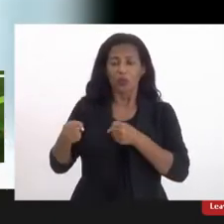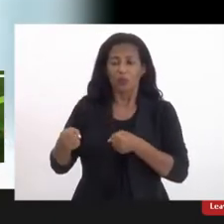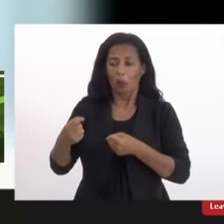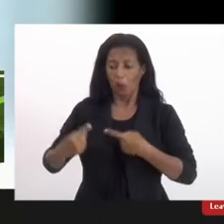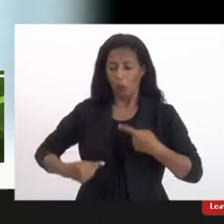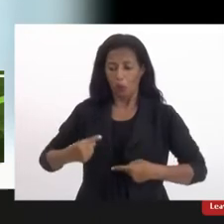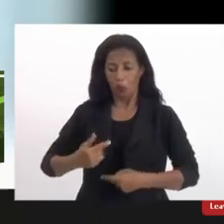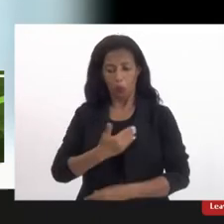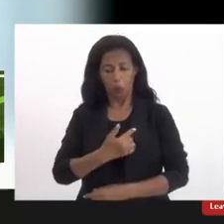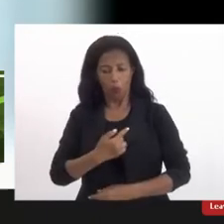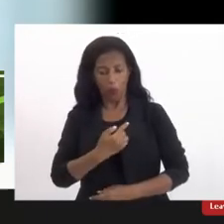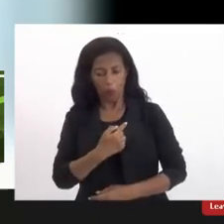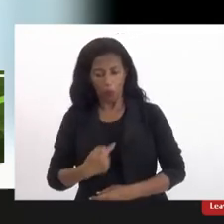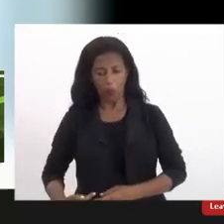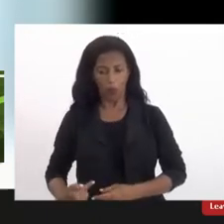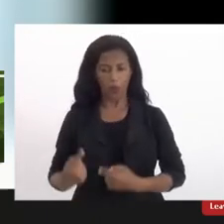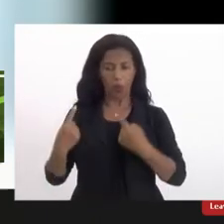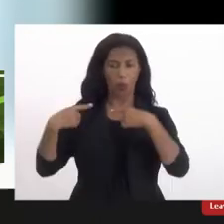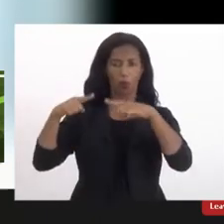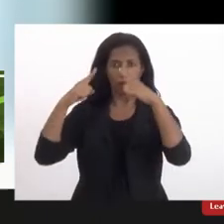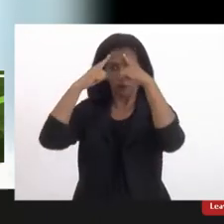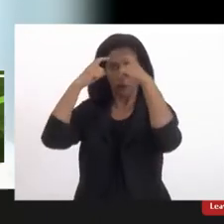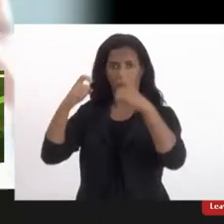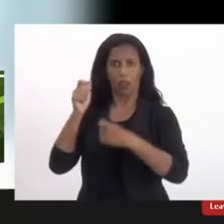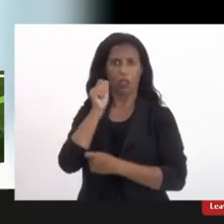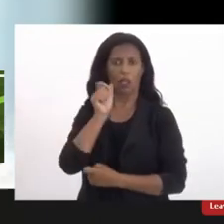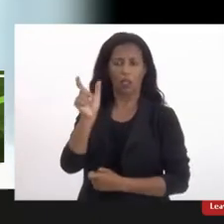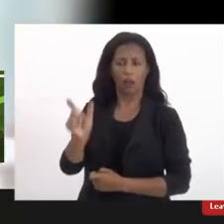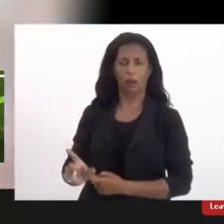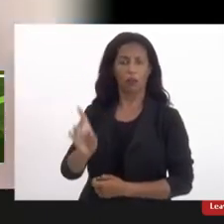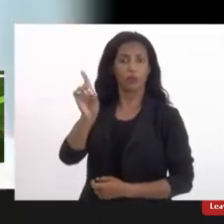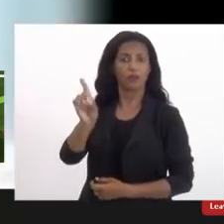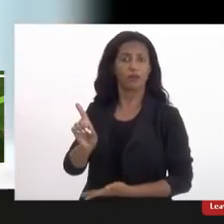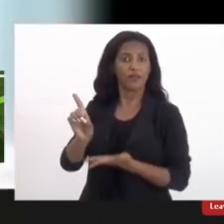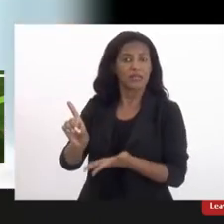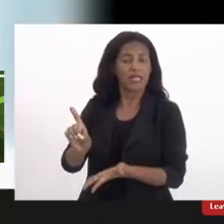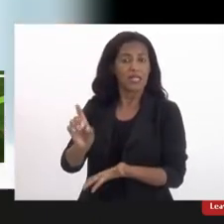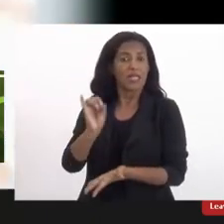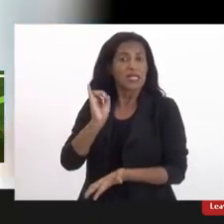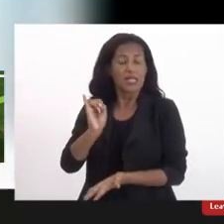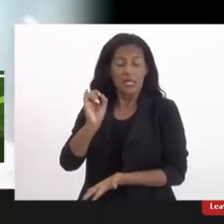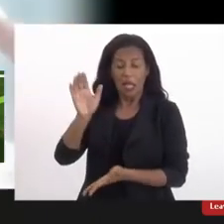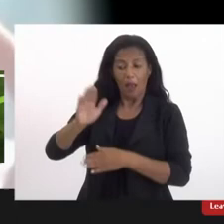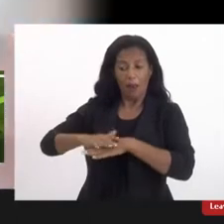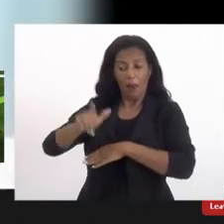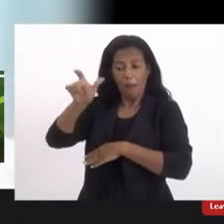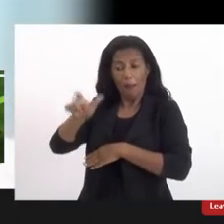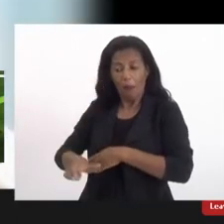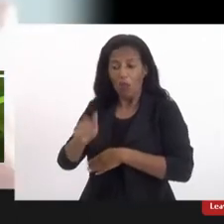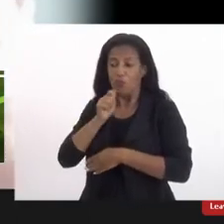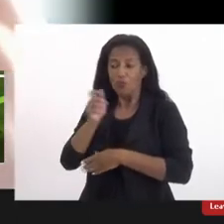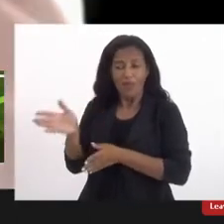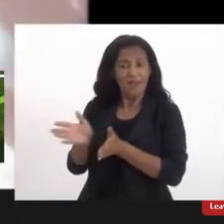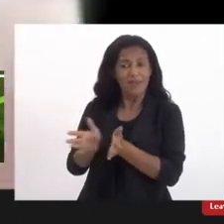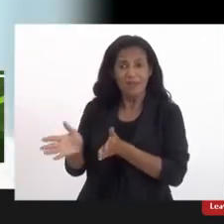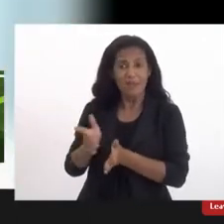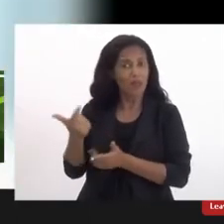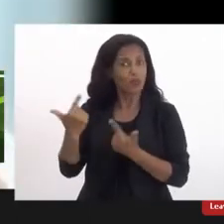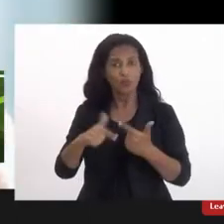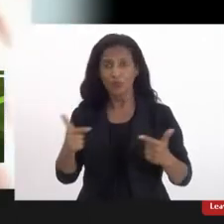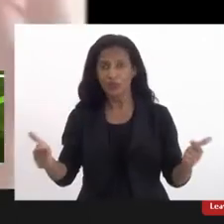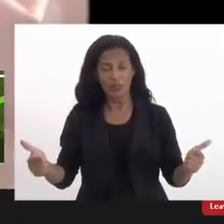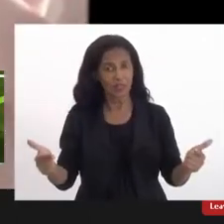política pública de enfrentamento à violência da mulher com deficiência sem que ela tenha acessibilidade uma acessibilidade